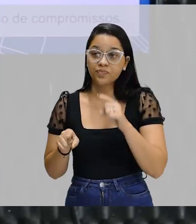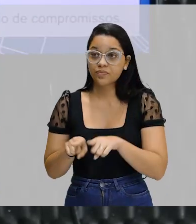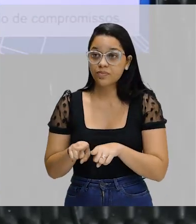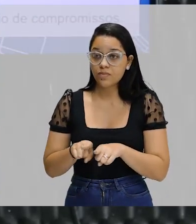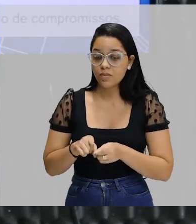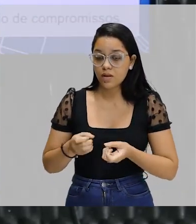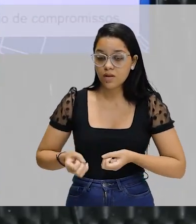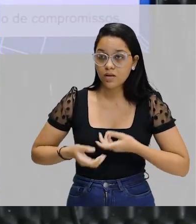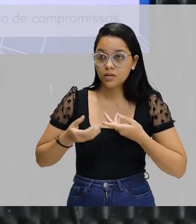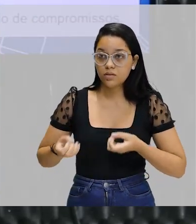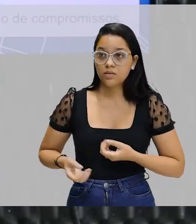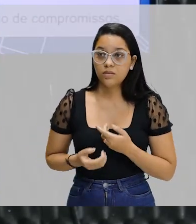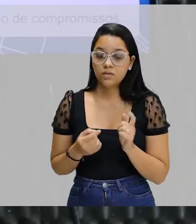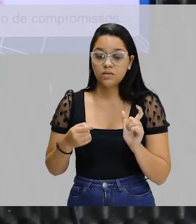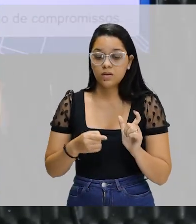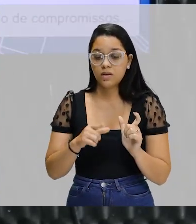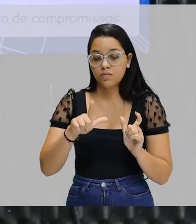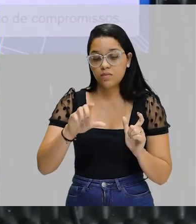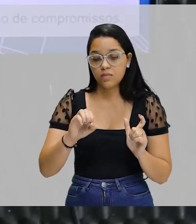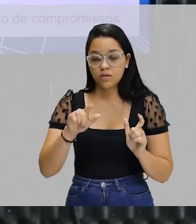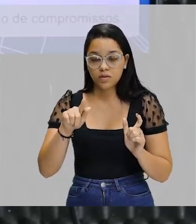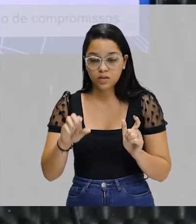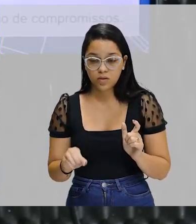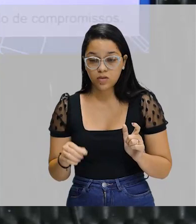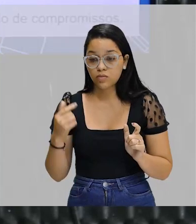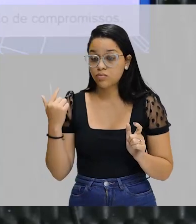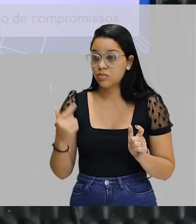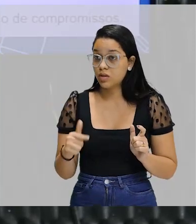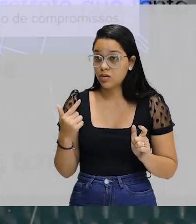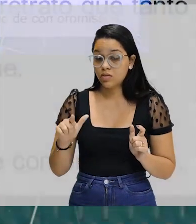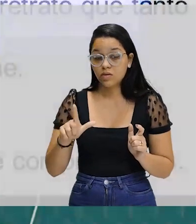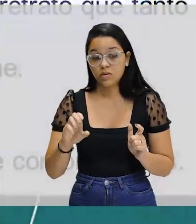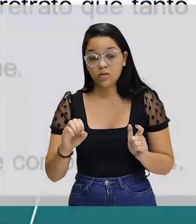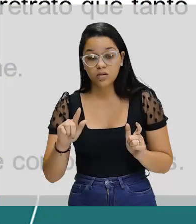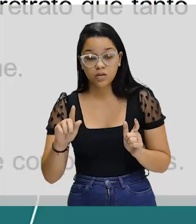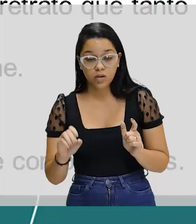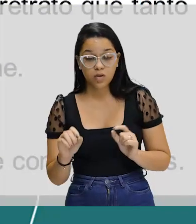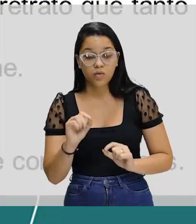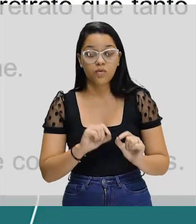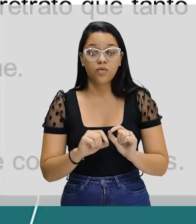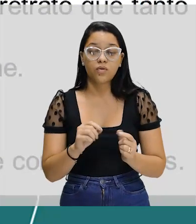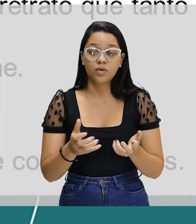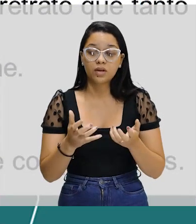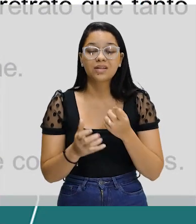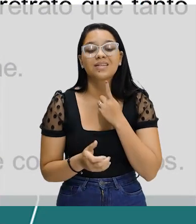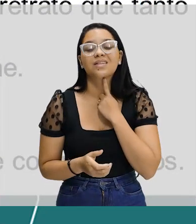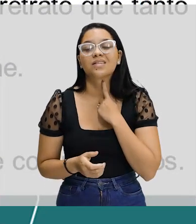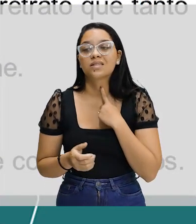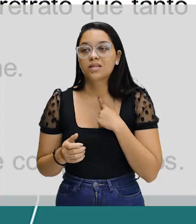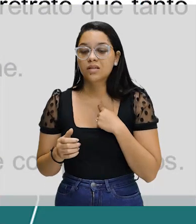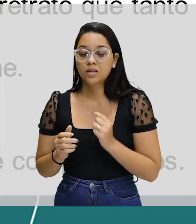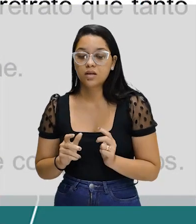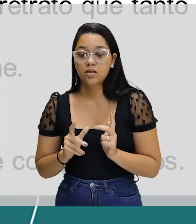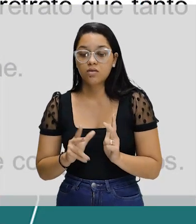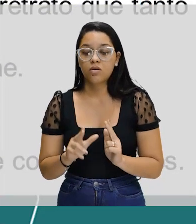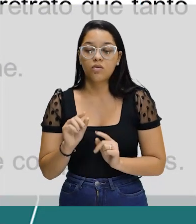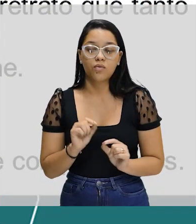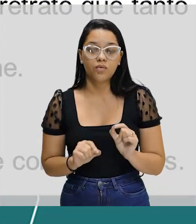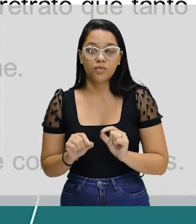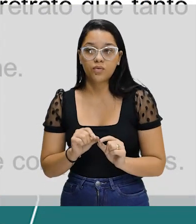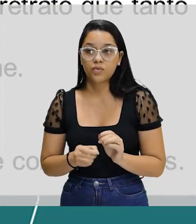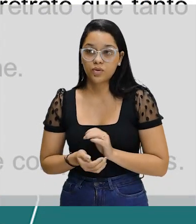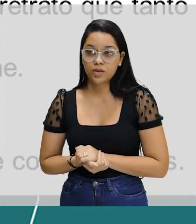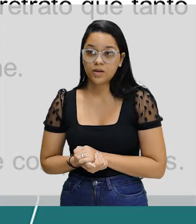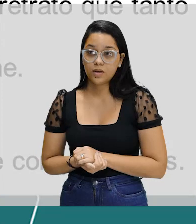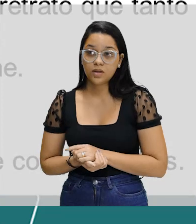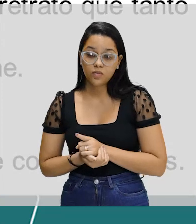Expressa pelo termo logo, na versão não tenho, logo mais que desejar, ocorre igualmente. Então,